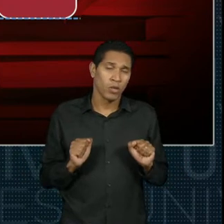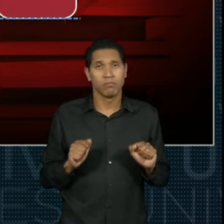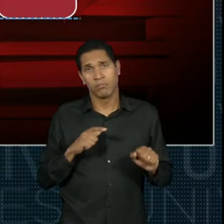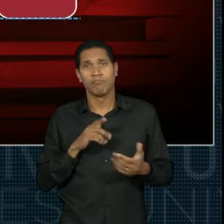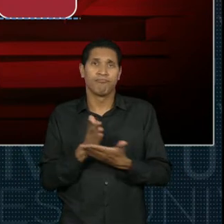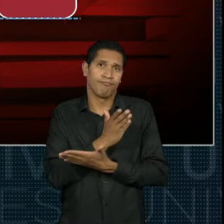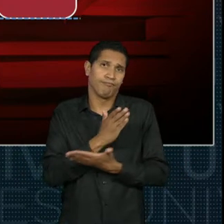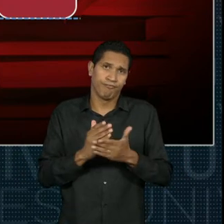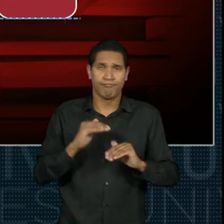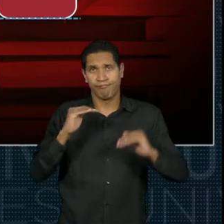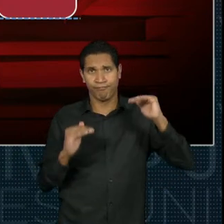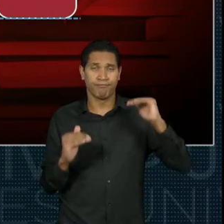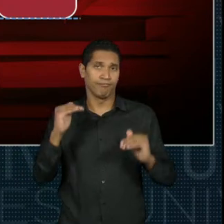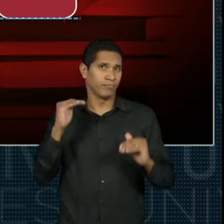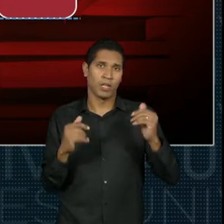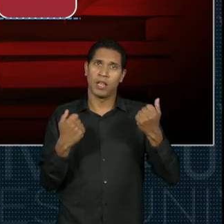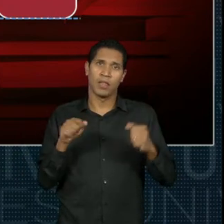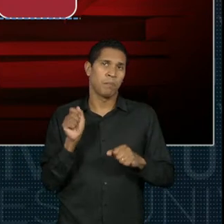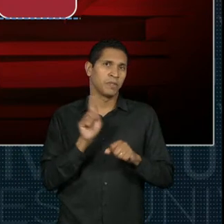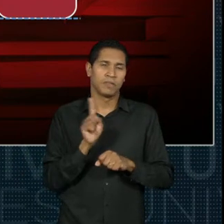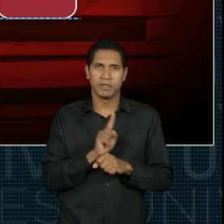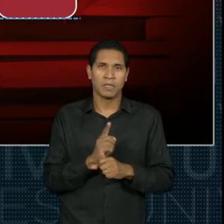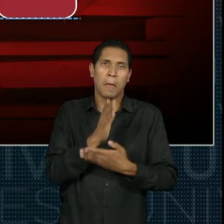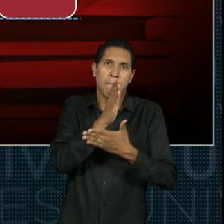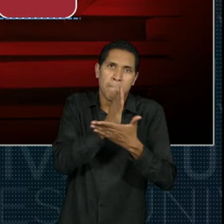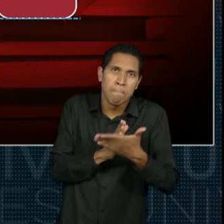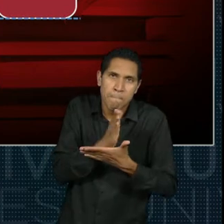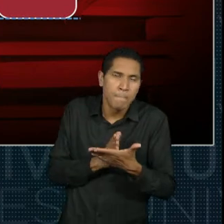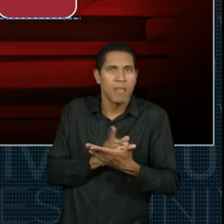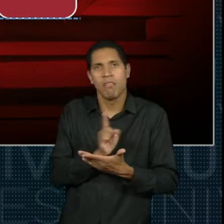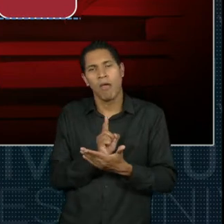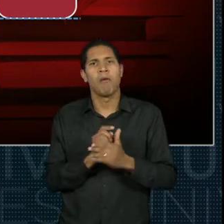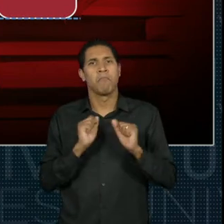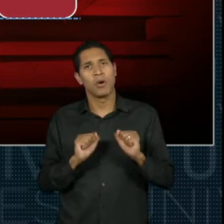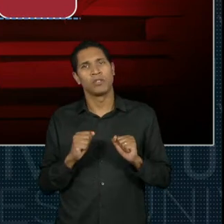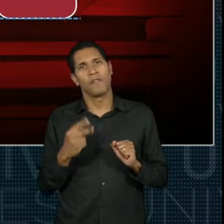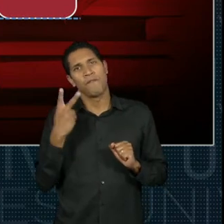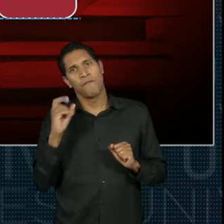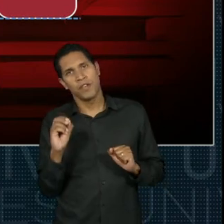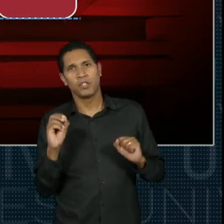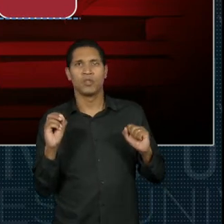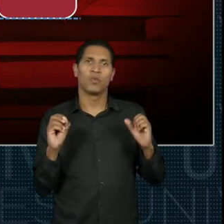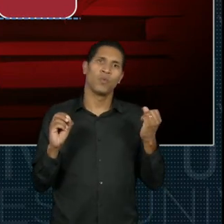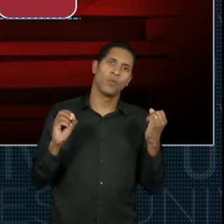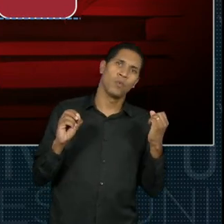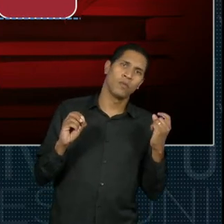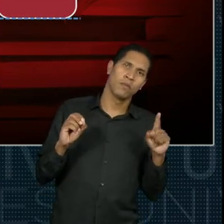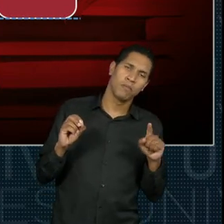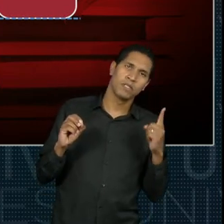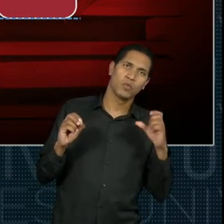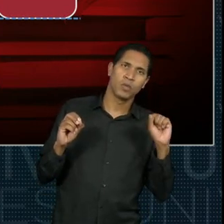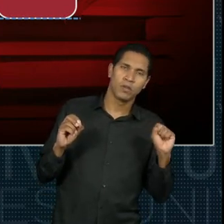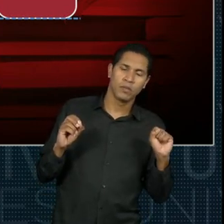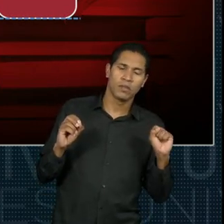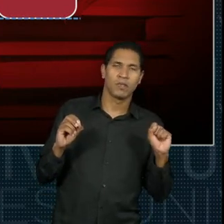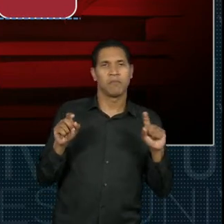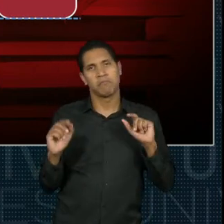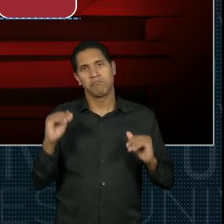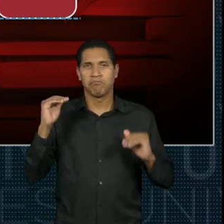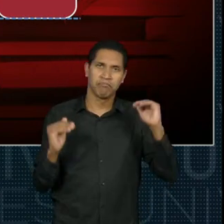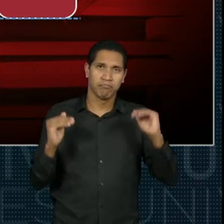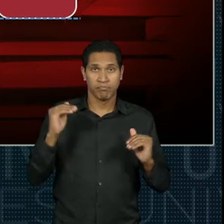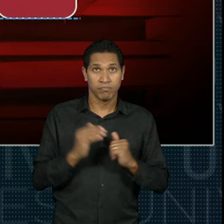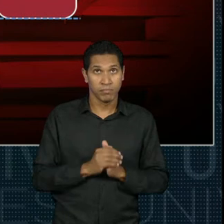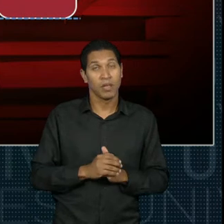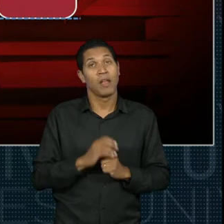divisão de horas aqui sem nenhuma necessidade de ser uma divisão uniforme. A outra opção é o aluno concluir